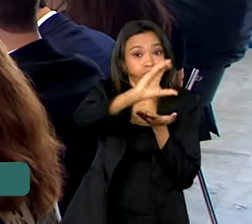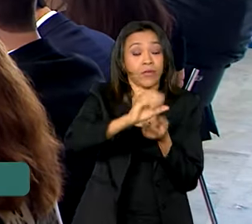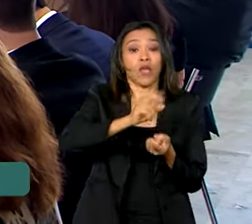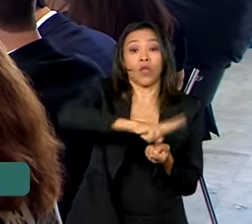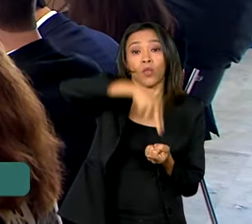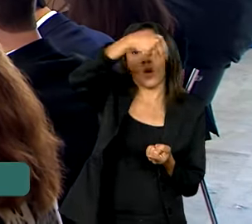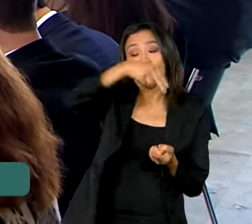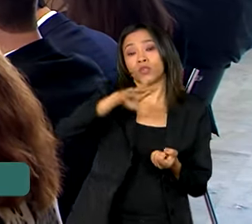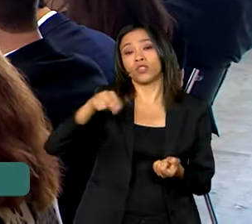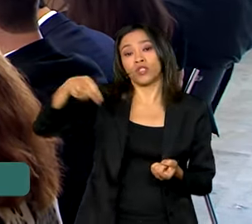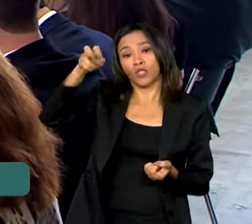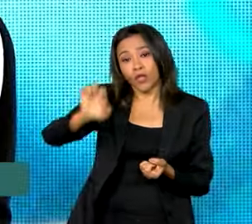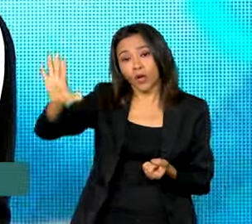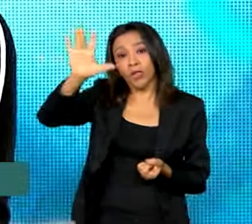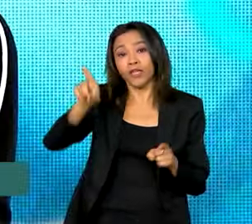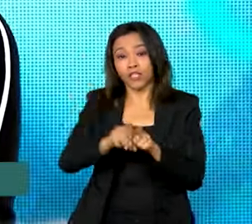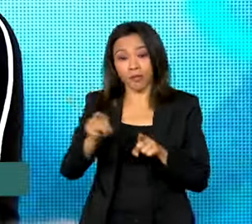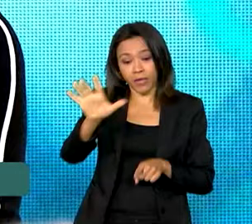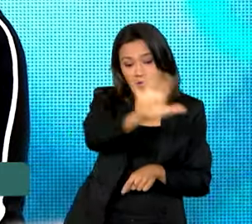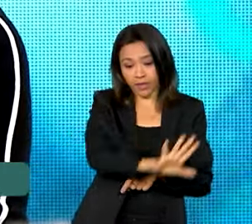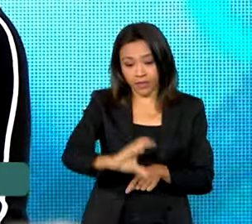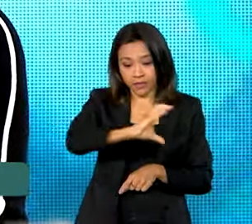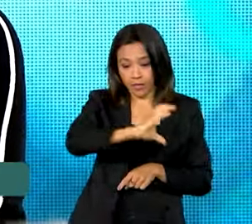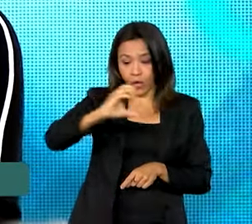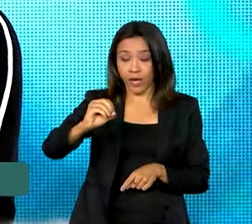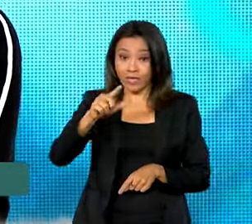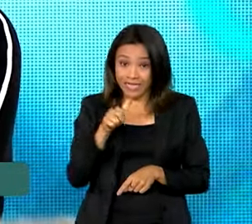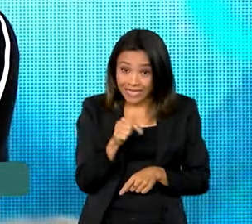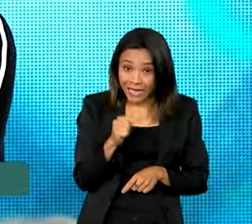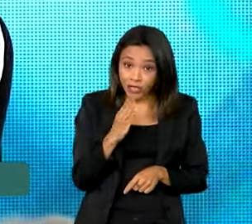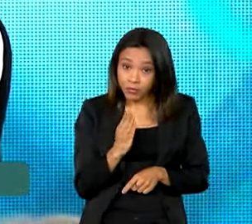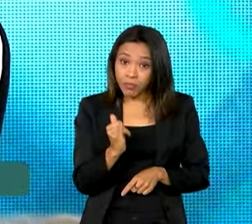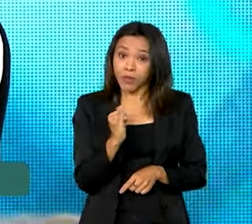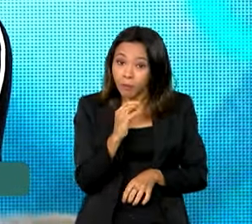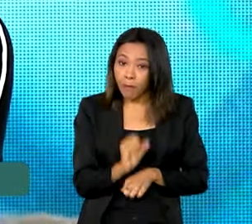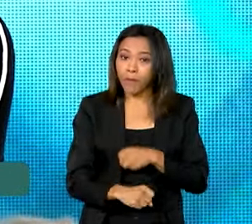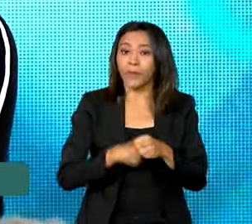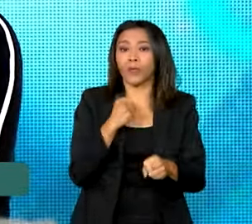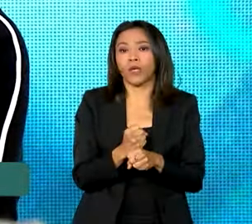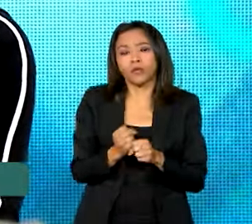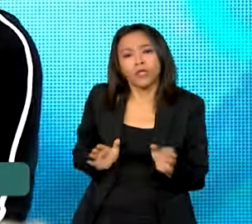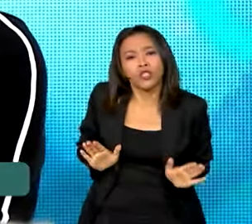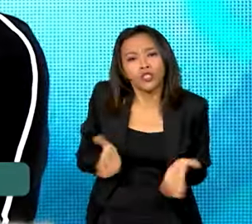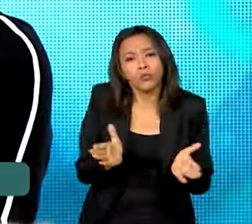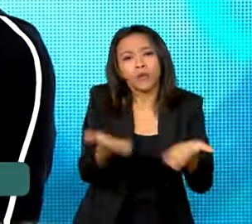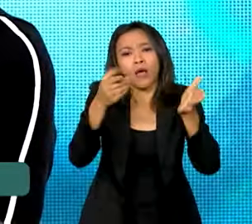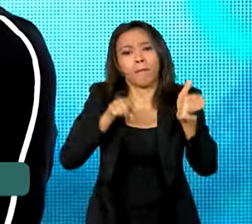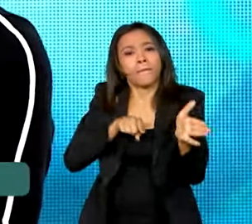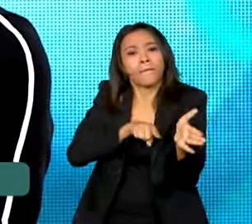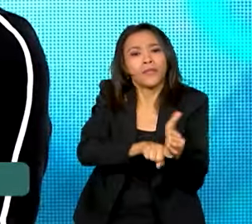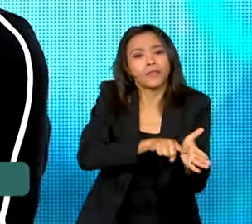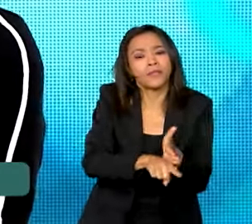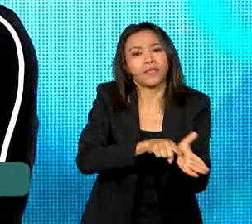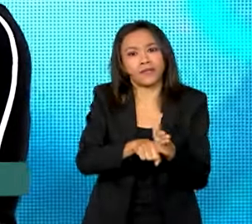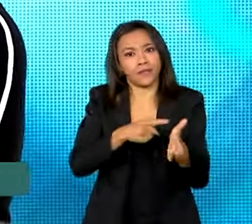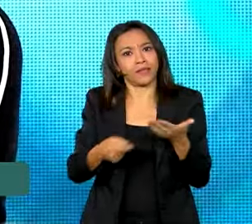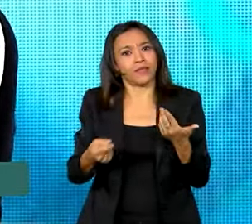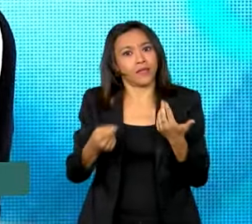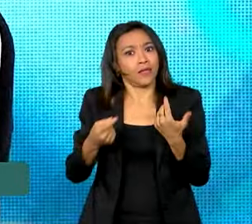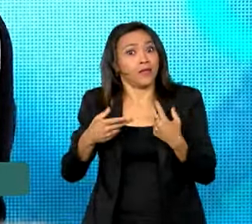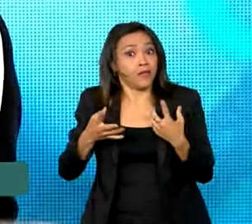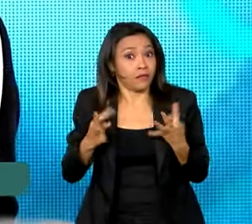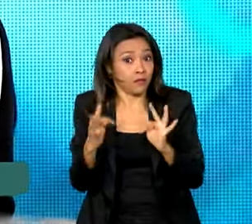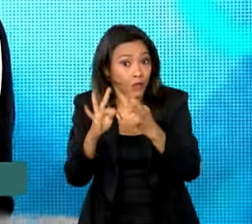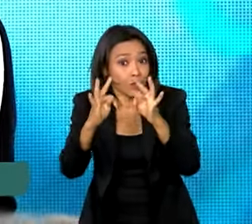Nordeste e Centro-Oeste. Serão R 7 bilhões por ano para estimular a pesquisa e a inovação nas cadeias